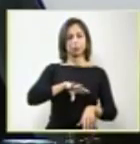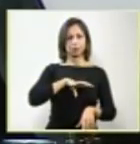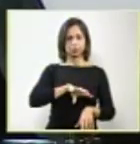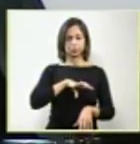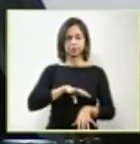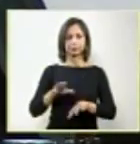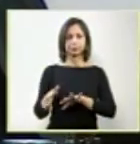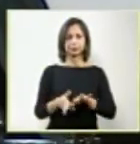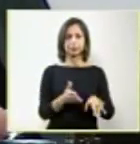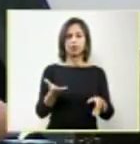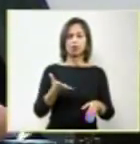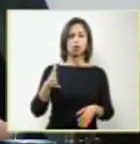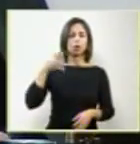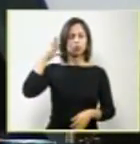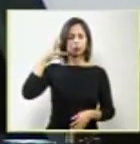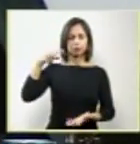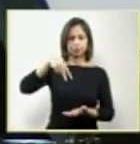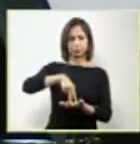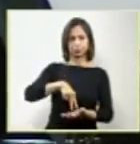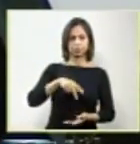doutor Roberto Luiz Dávila.